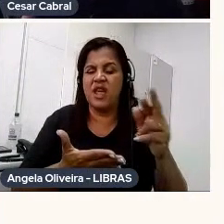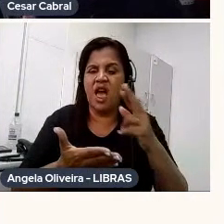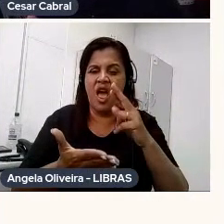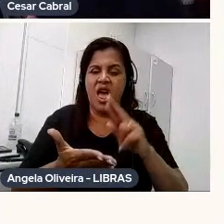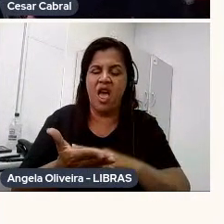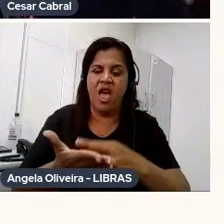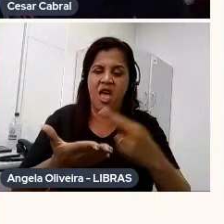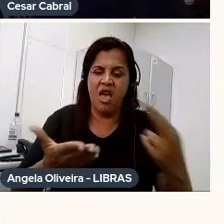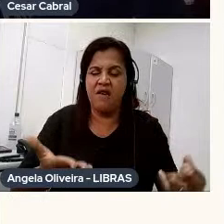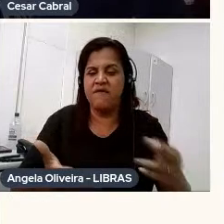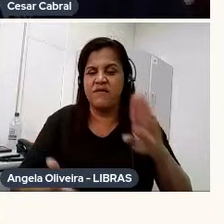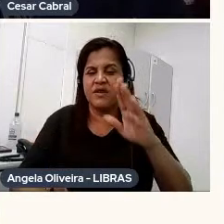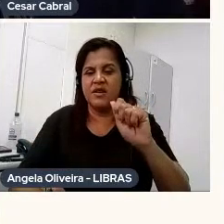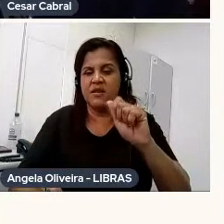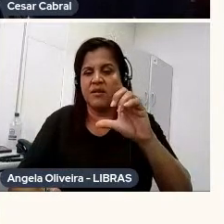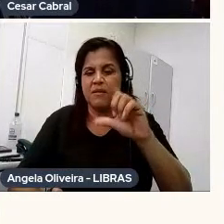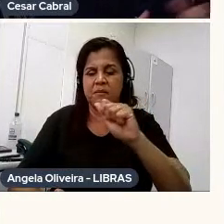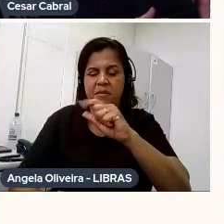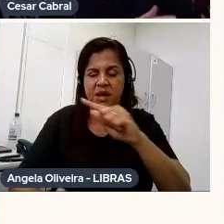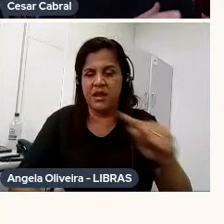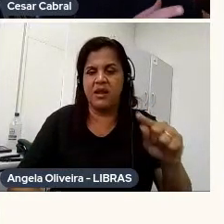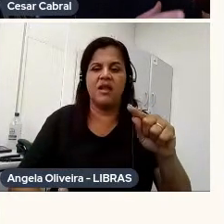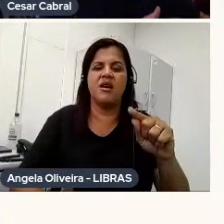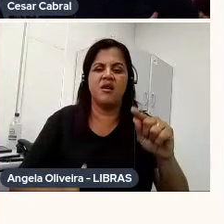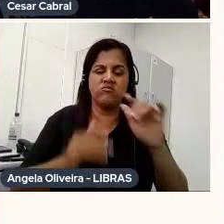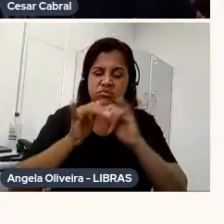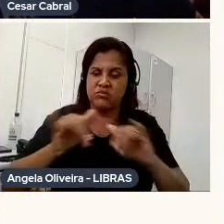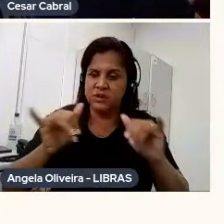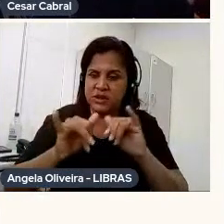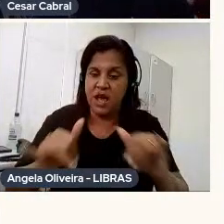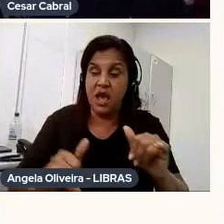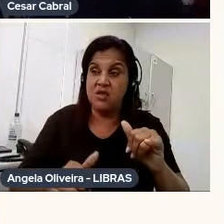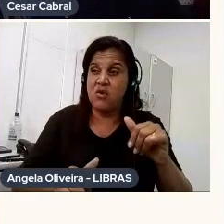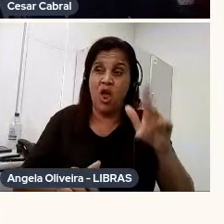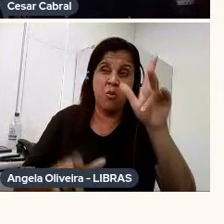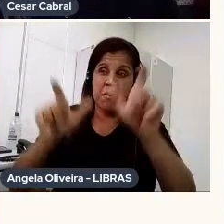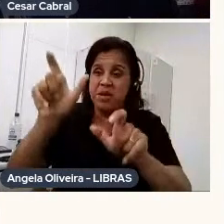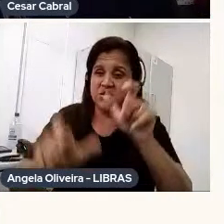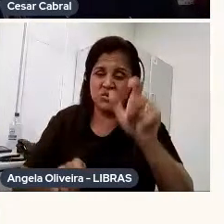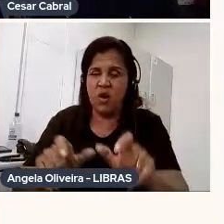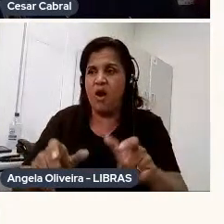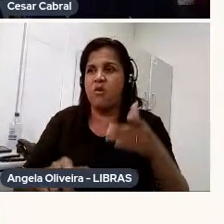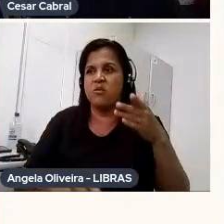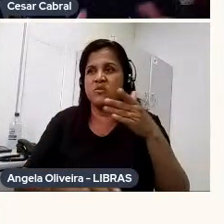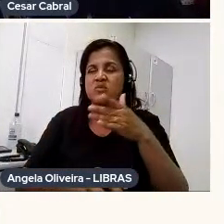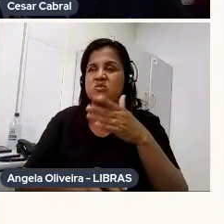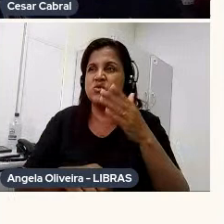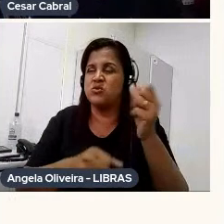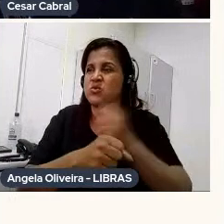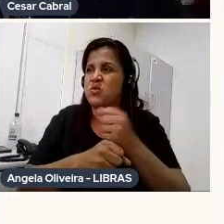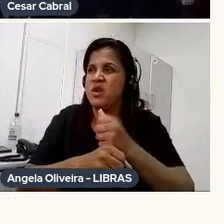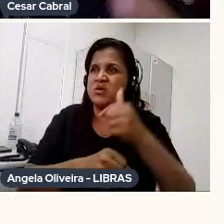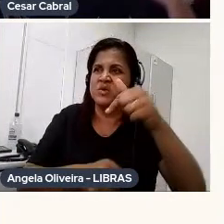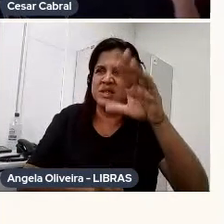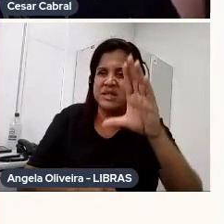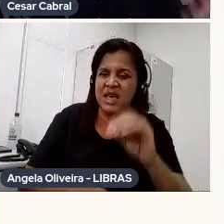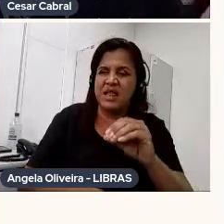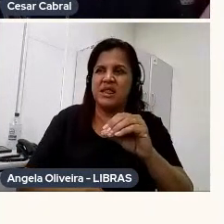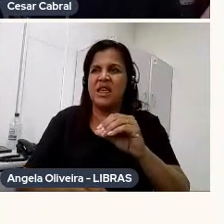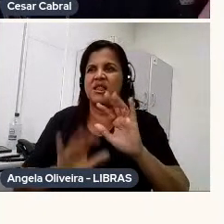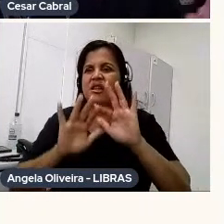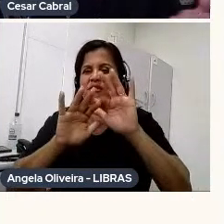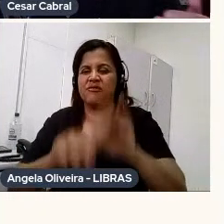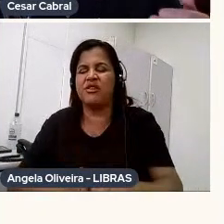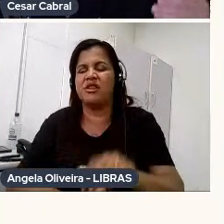na FAO, e que era uma galera que começou na década de 70 e pegou o final dos 80, né, o fim da ditadura, e